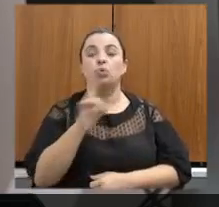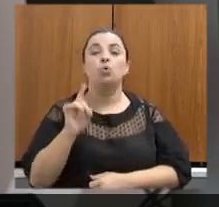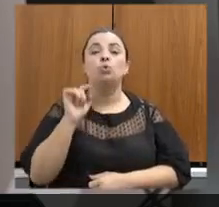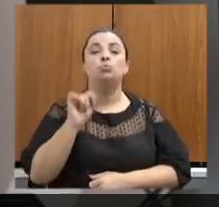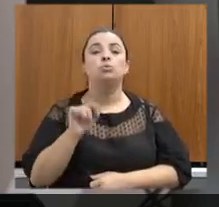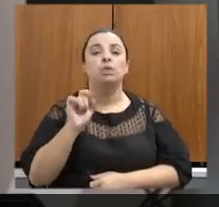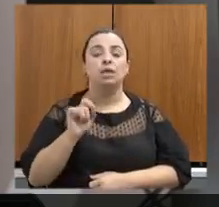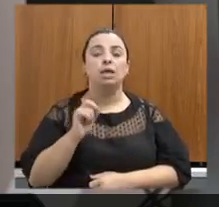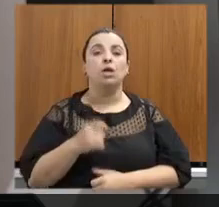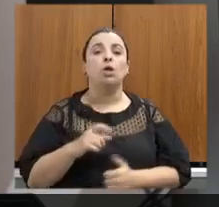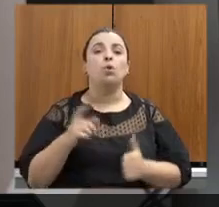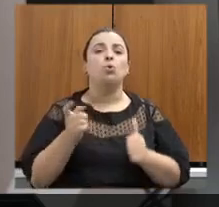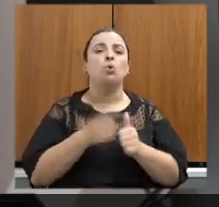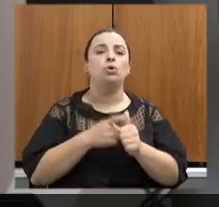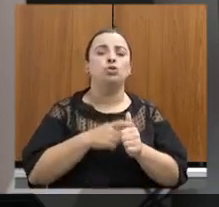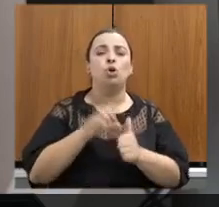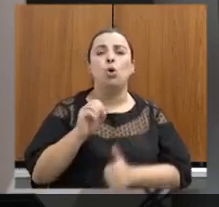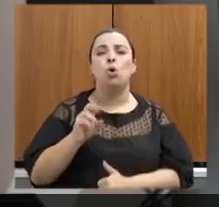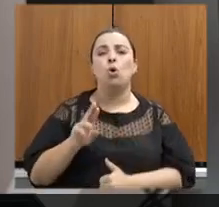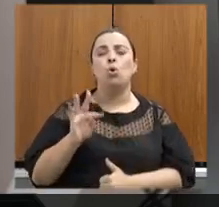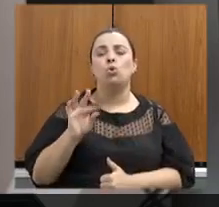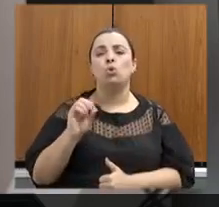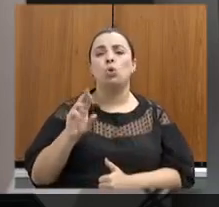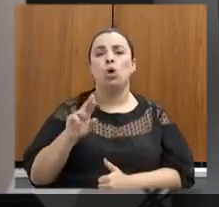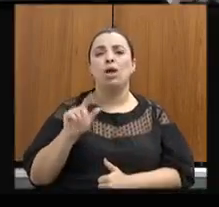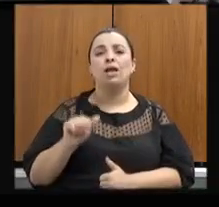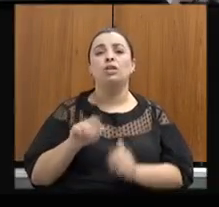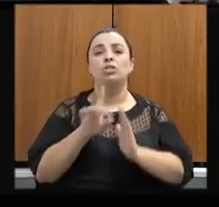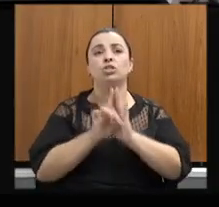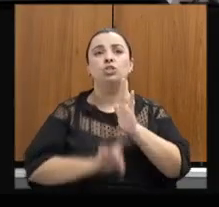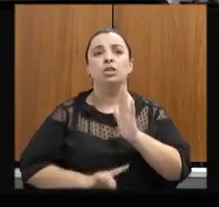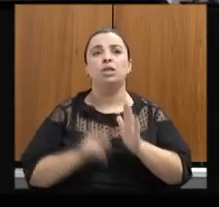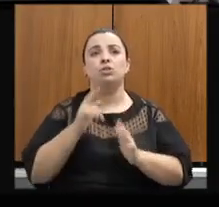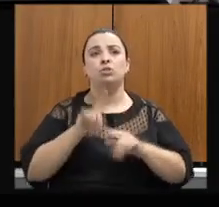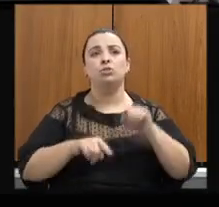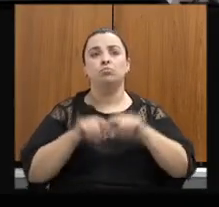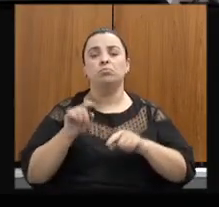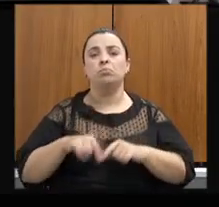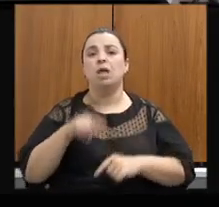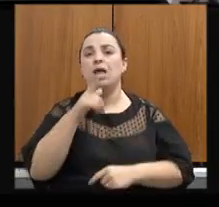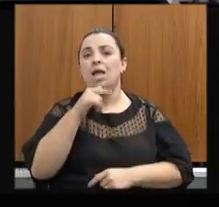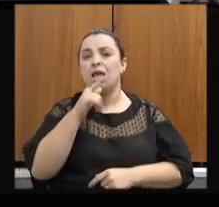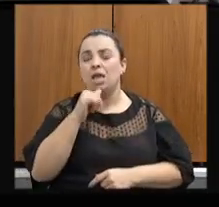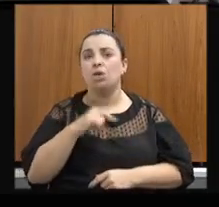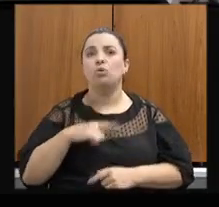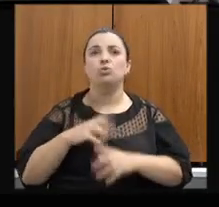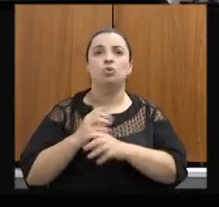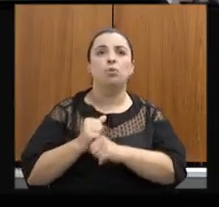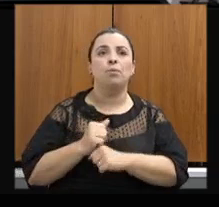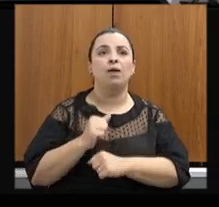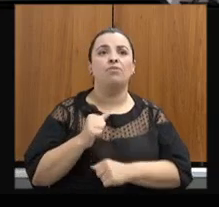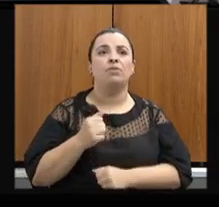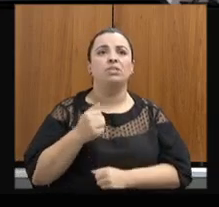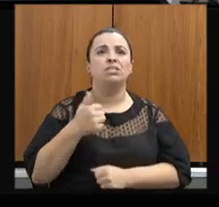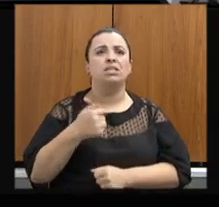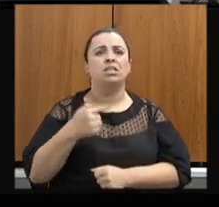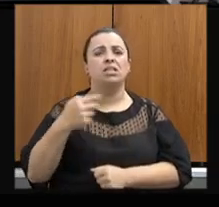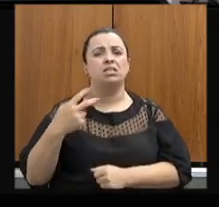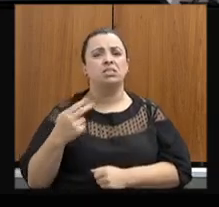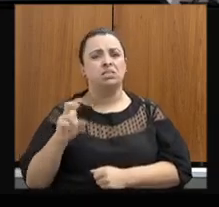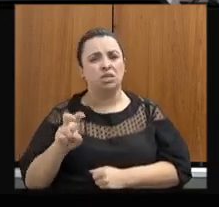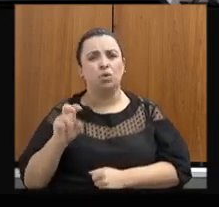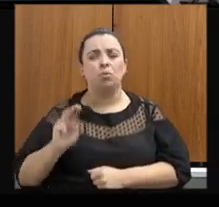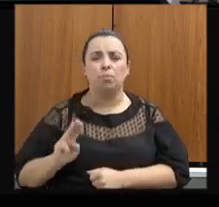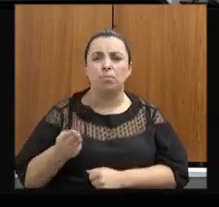o passivo de outorgas de direito de uso de recursos hídricos, que no ano de 2018 totalizavam 25 mil outorgas. Isso significa grande